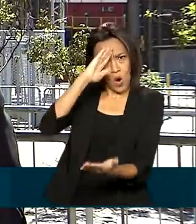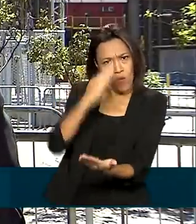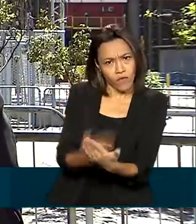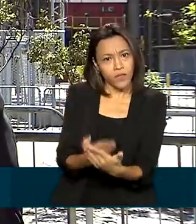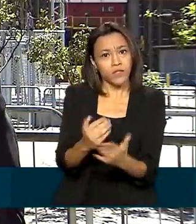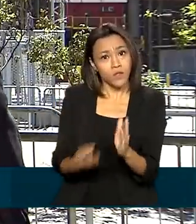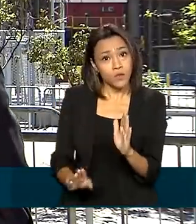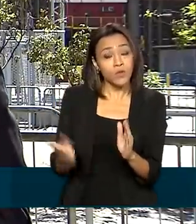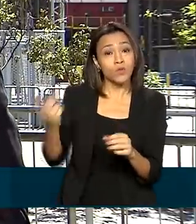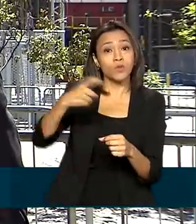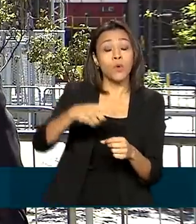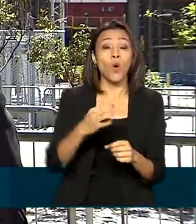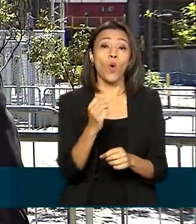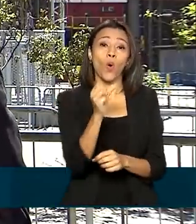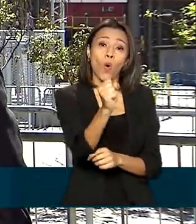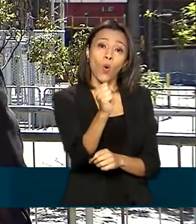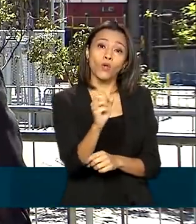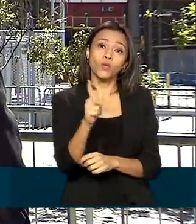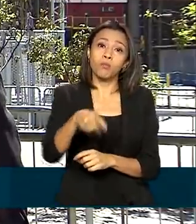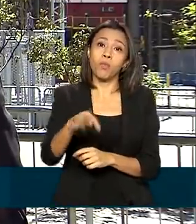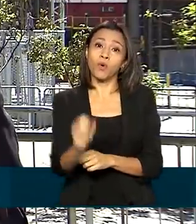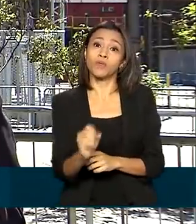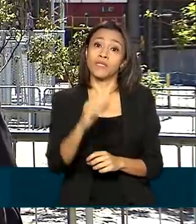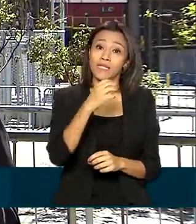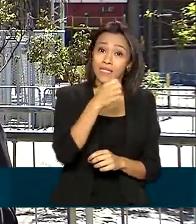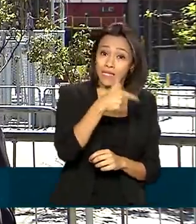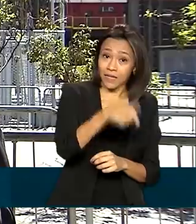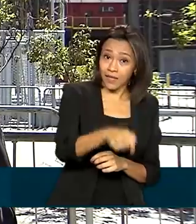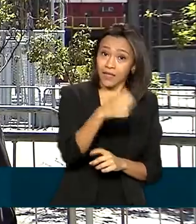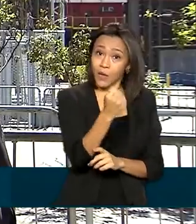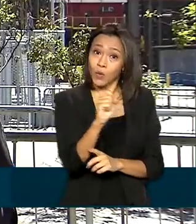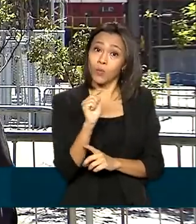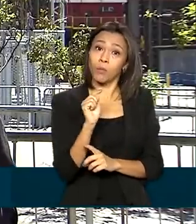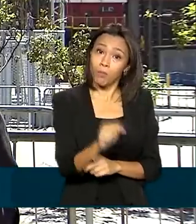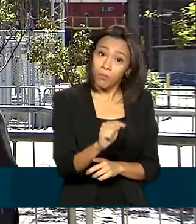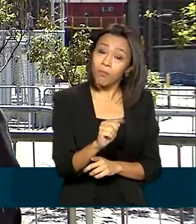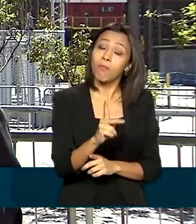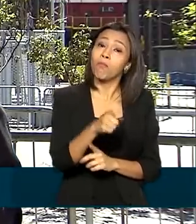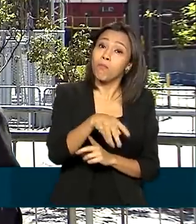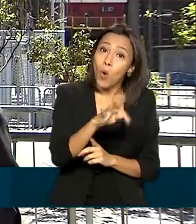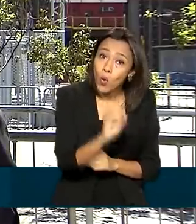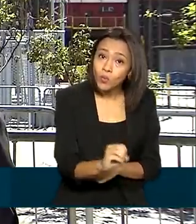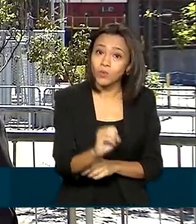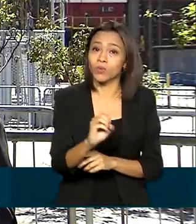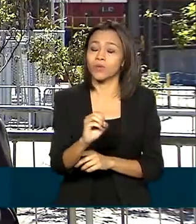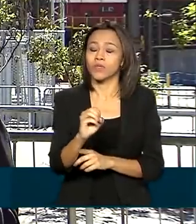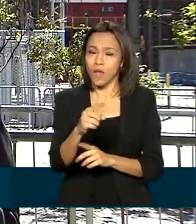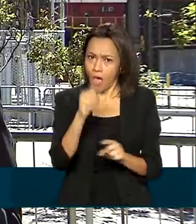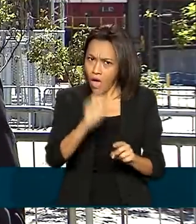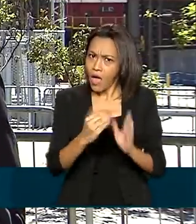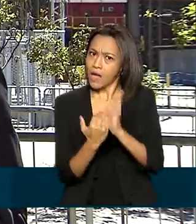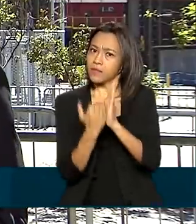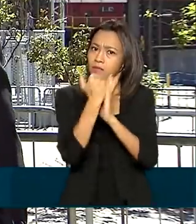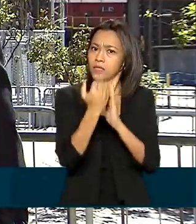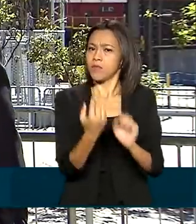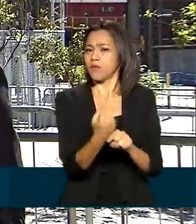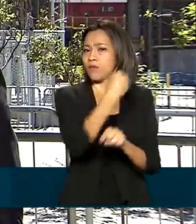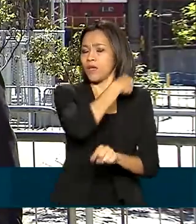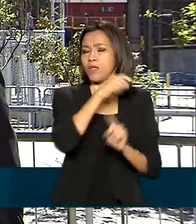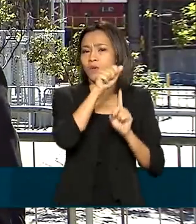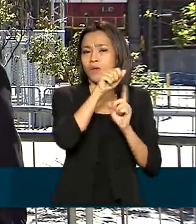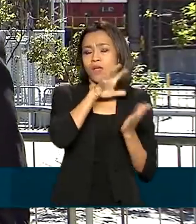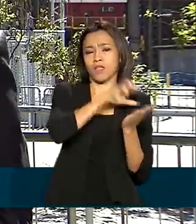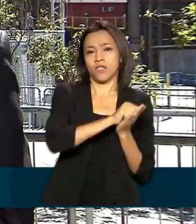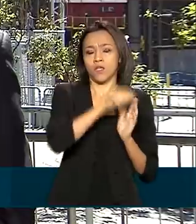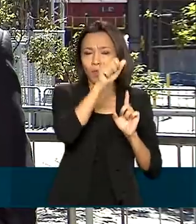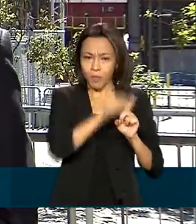pontos, atingindo 70,8 pontos no acumulado. Esse número é superior ao que foi registrado em fevereiro, em